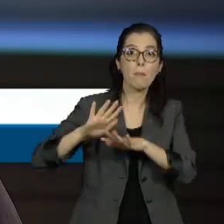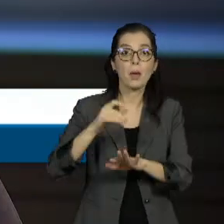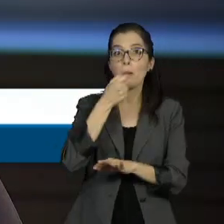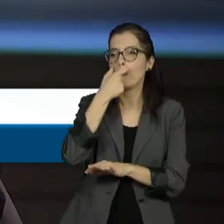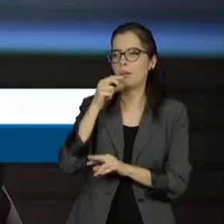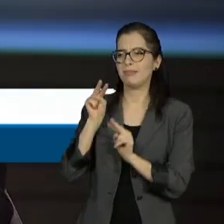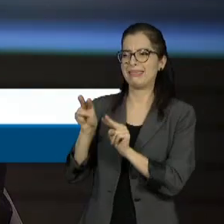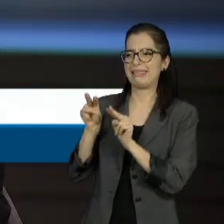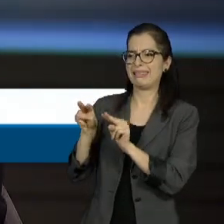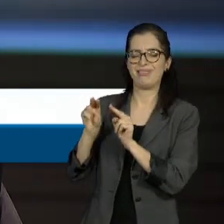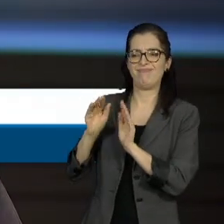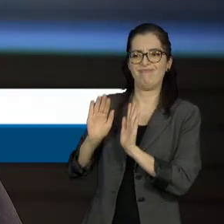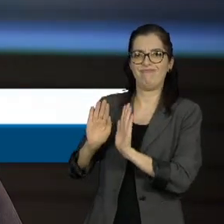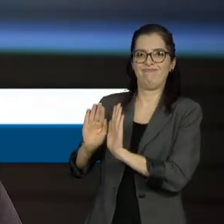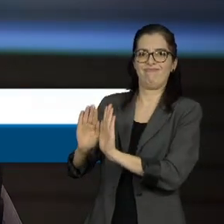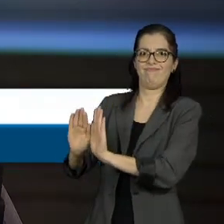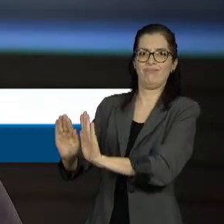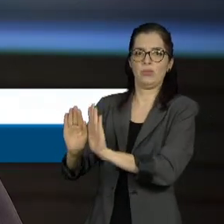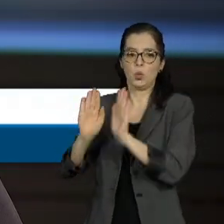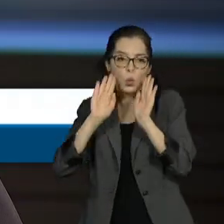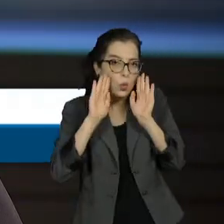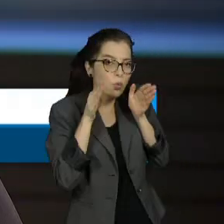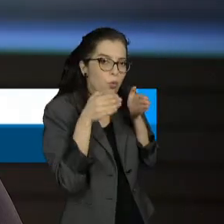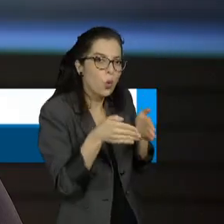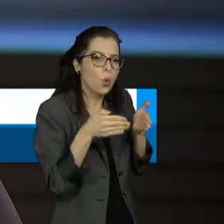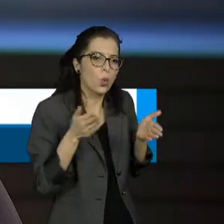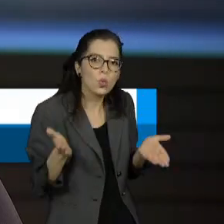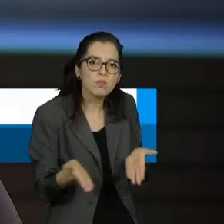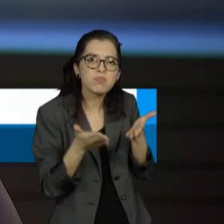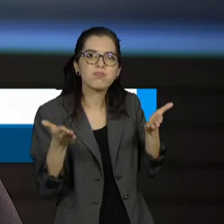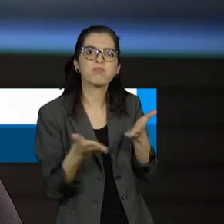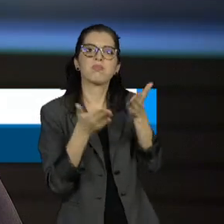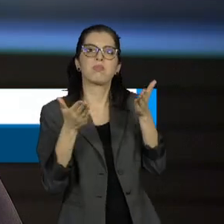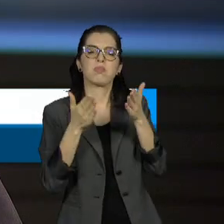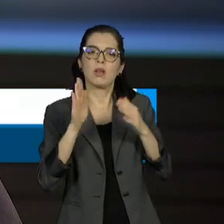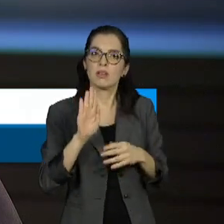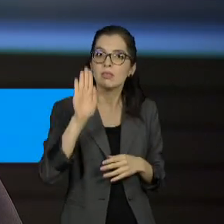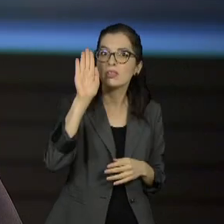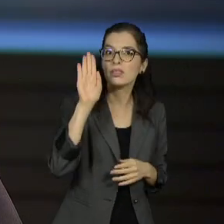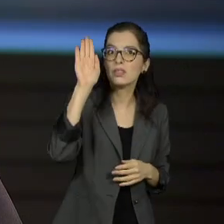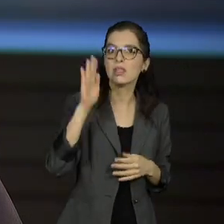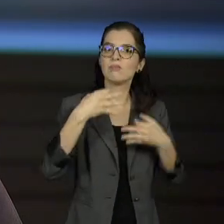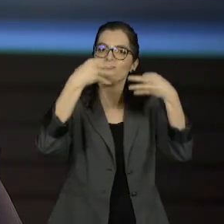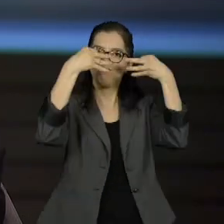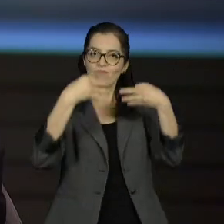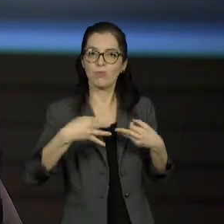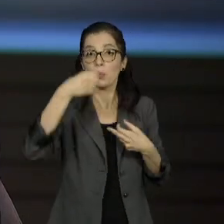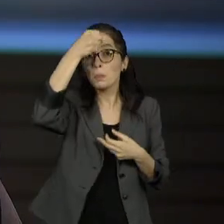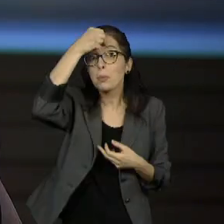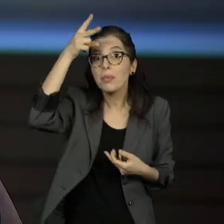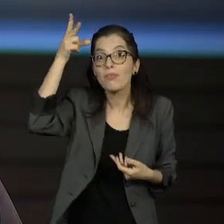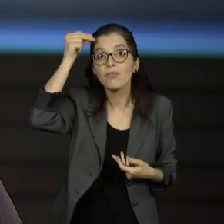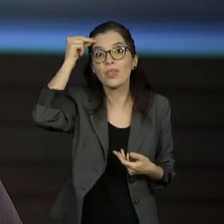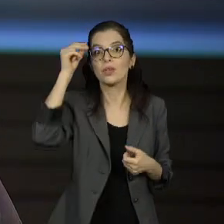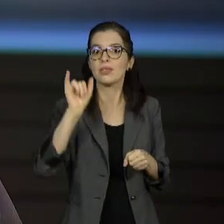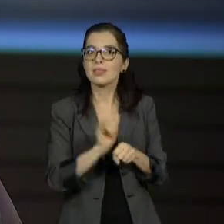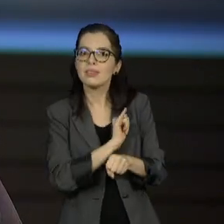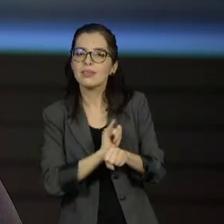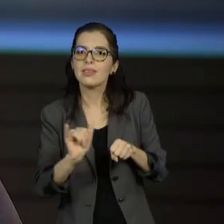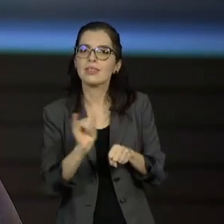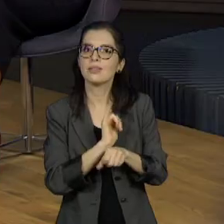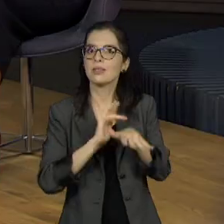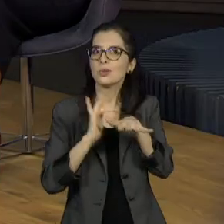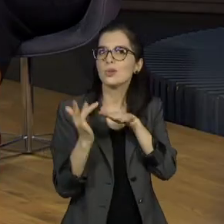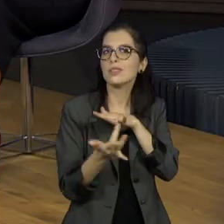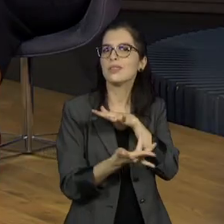São Paulo, com muitas dúvidas quanto a se cabe no orçamento tudo o que ele está propondo, mas o fato é que ele inventou um jeito novo de a esquerda se